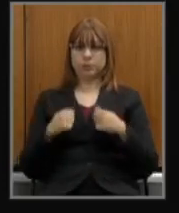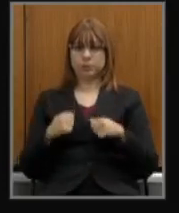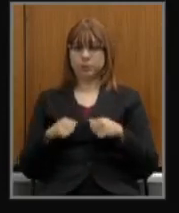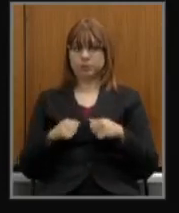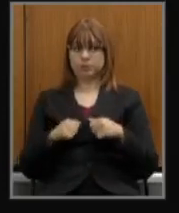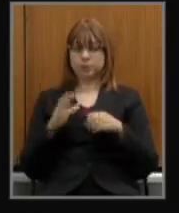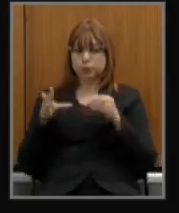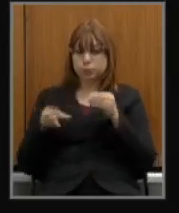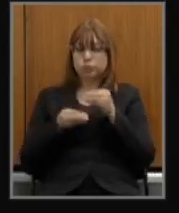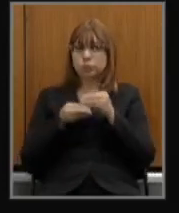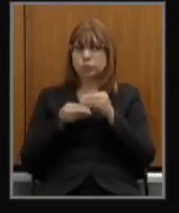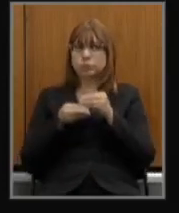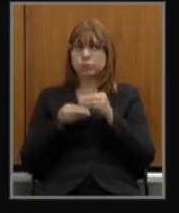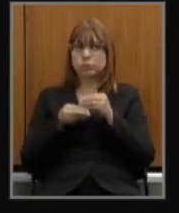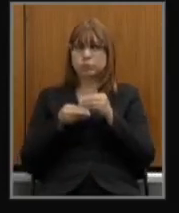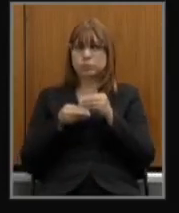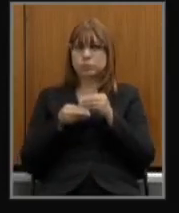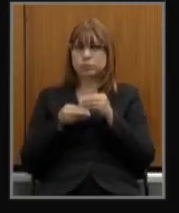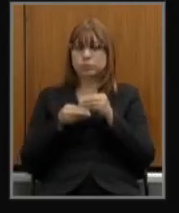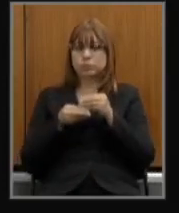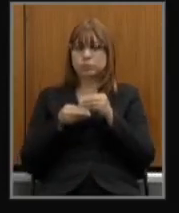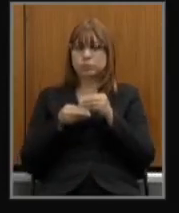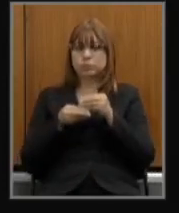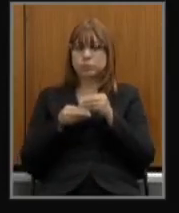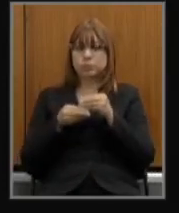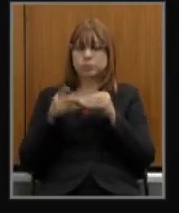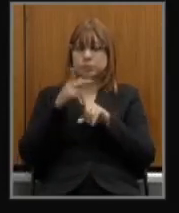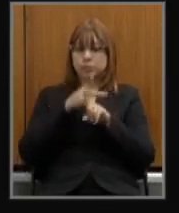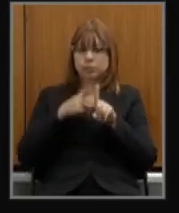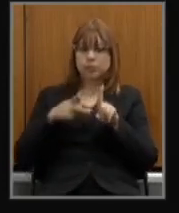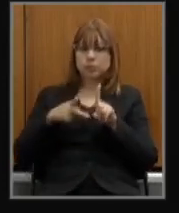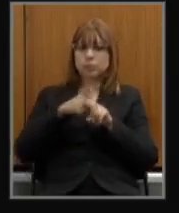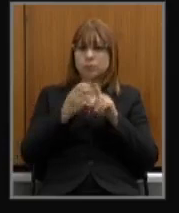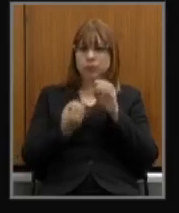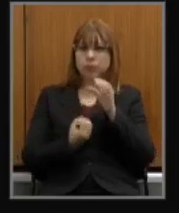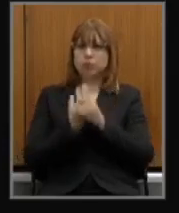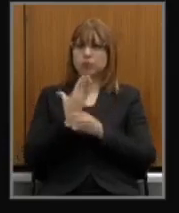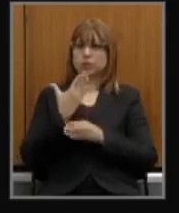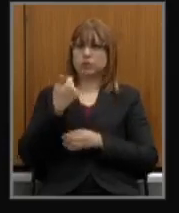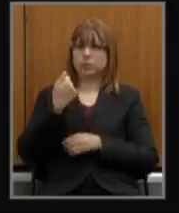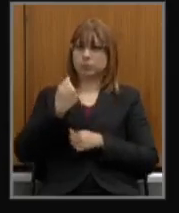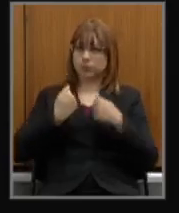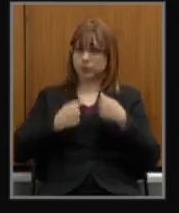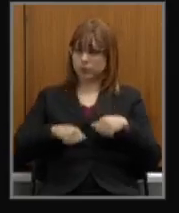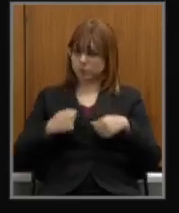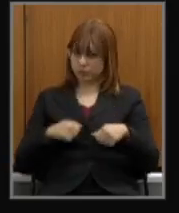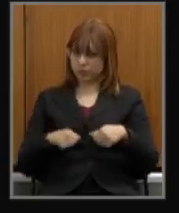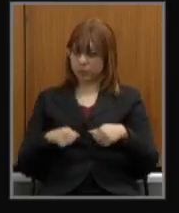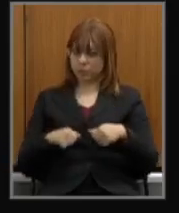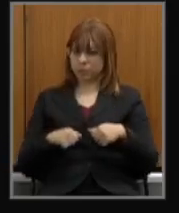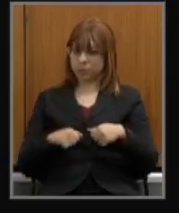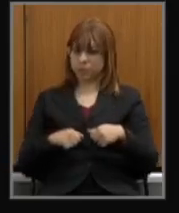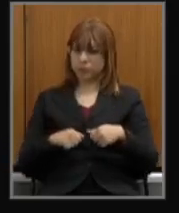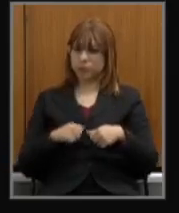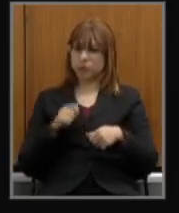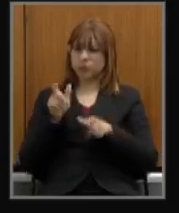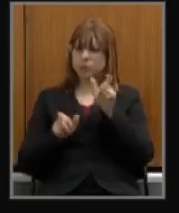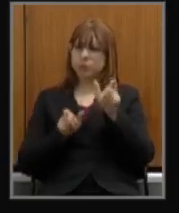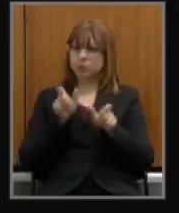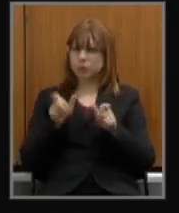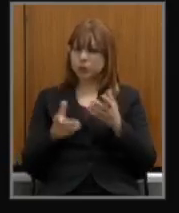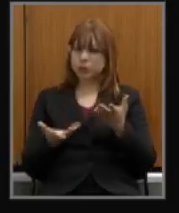complementar previdências complementares teriam que ser instituídas as pessoas que